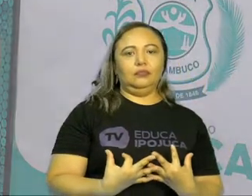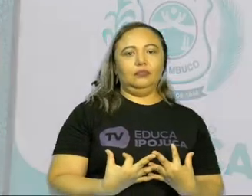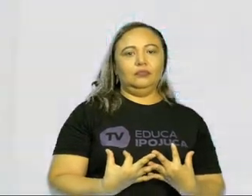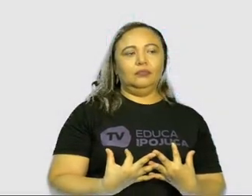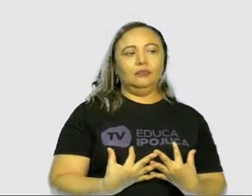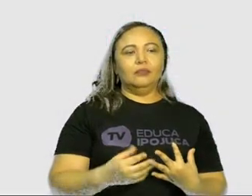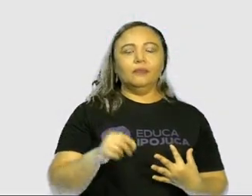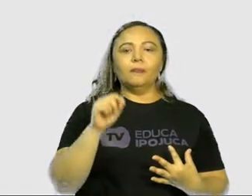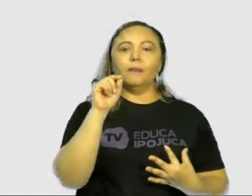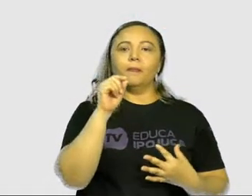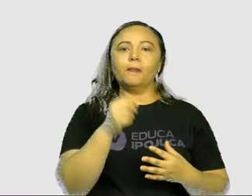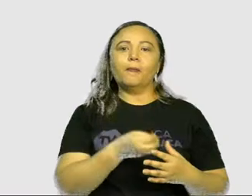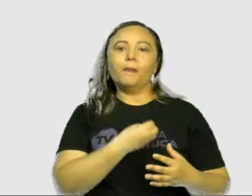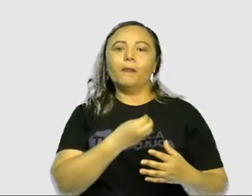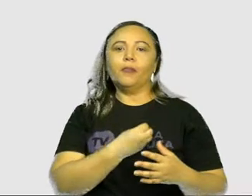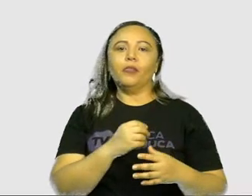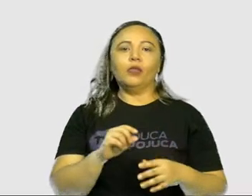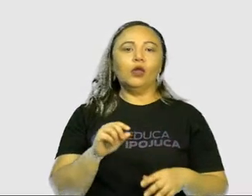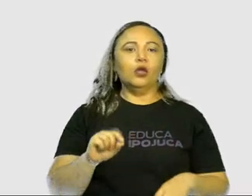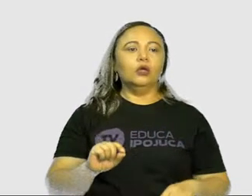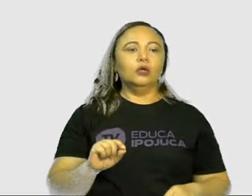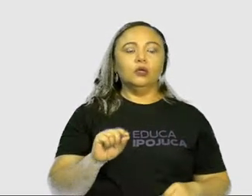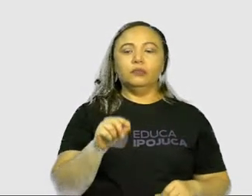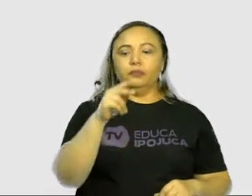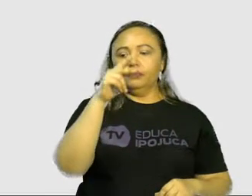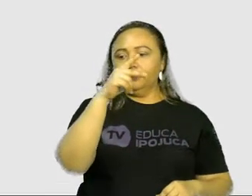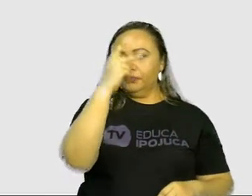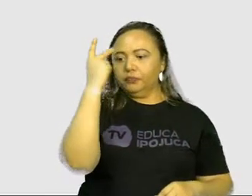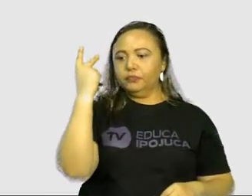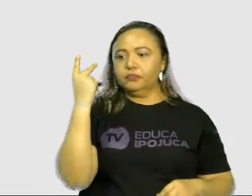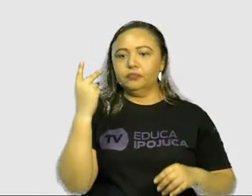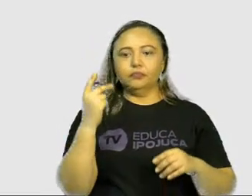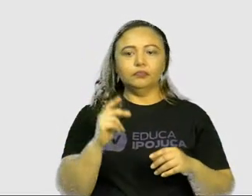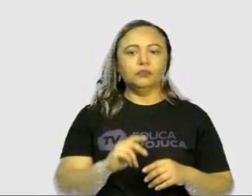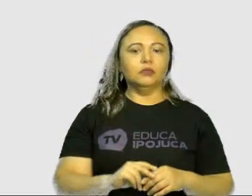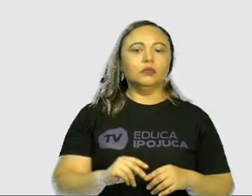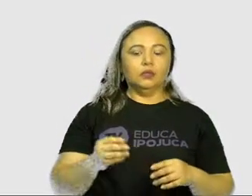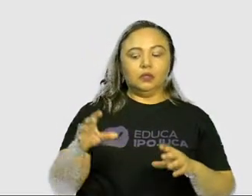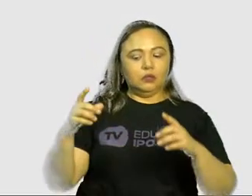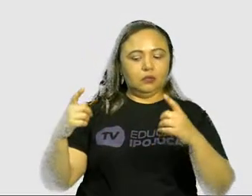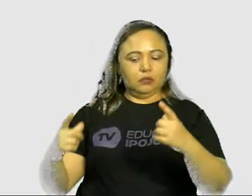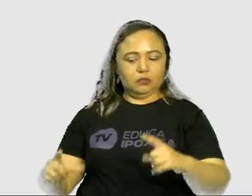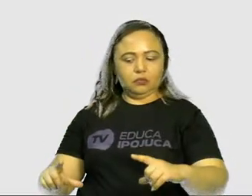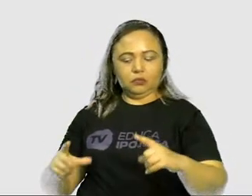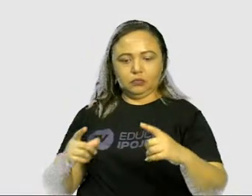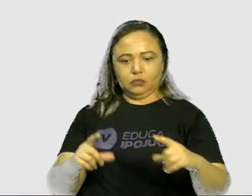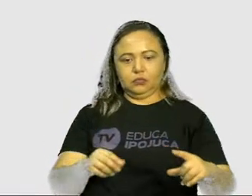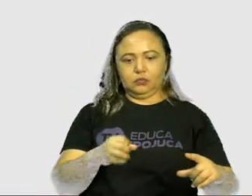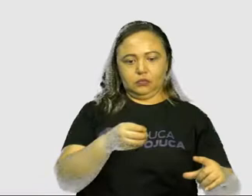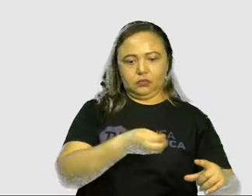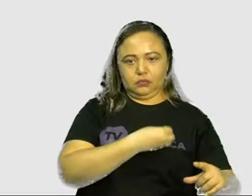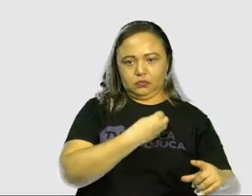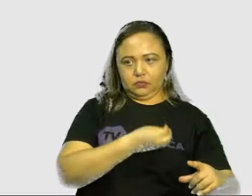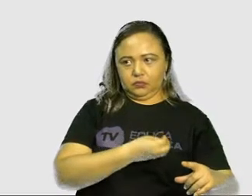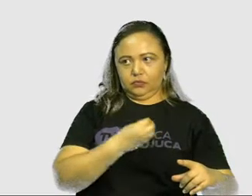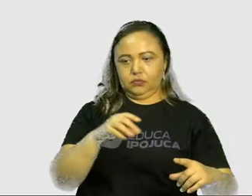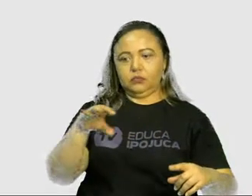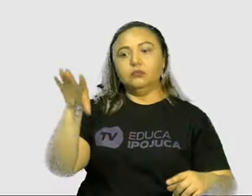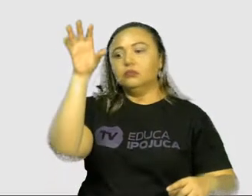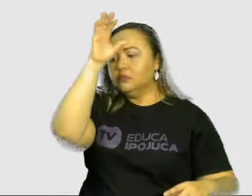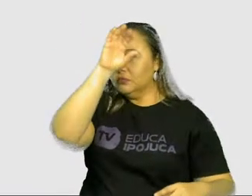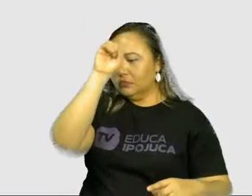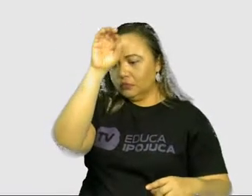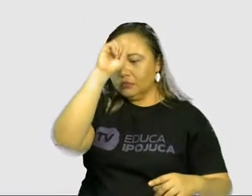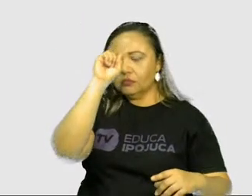O que é convivência? É quando o indivíduo compartilha do mesmo ambiente a aprendizagem em uma